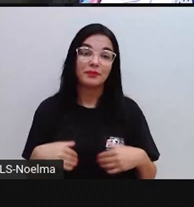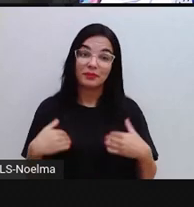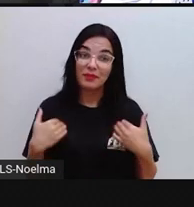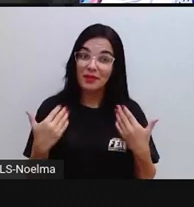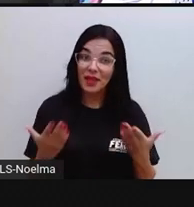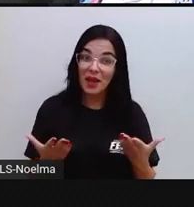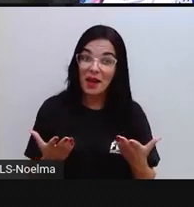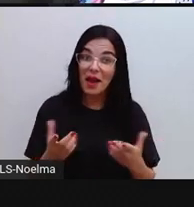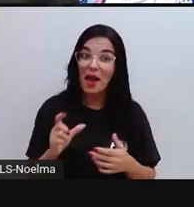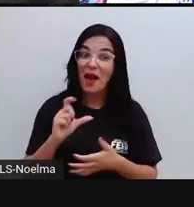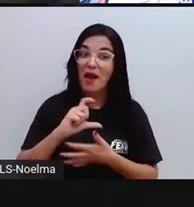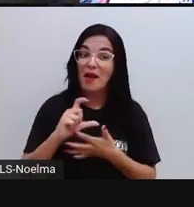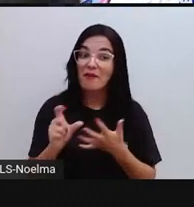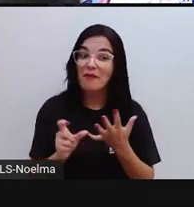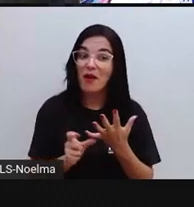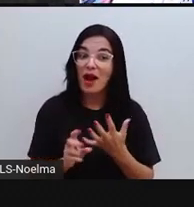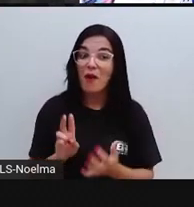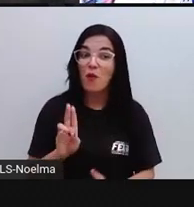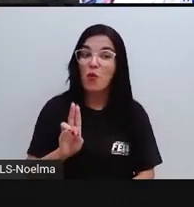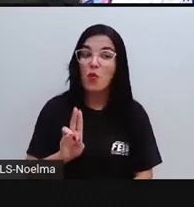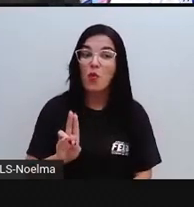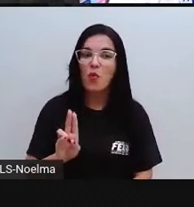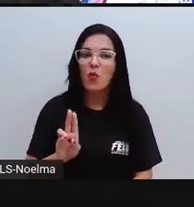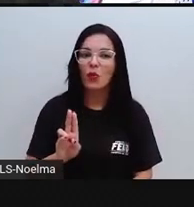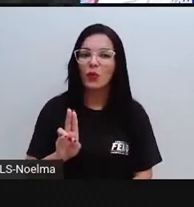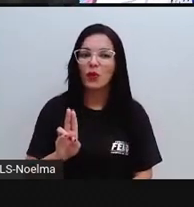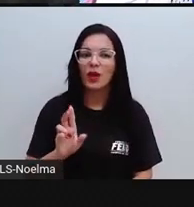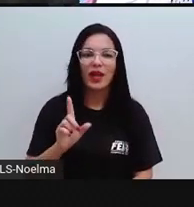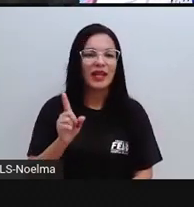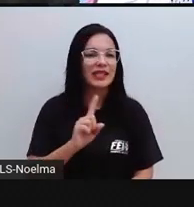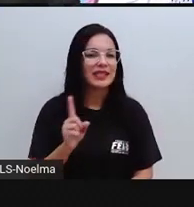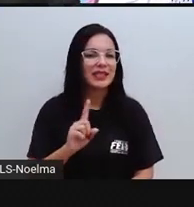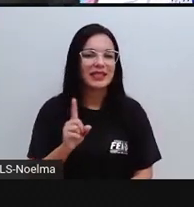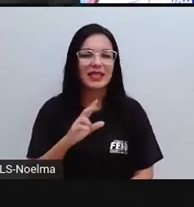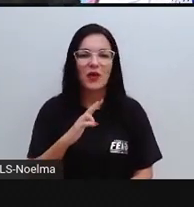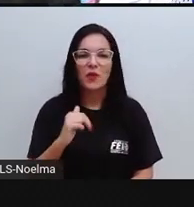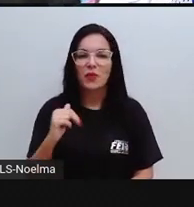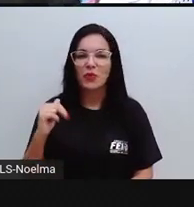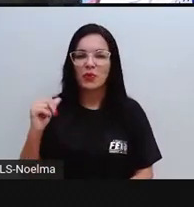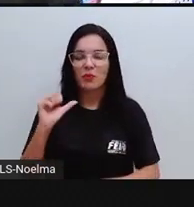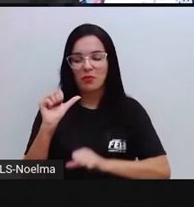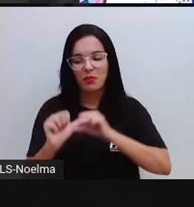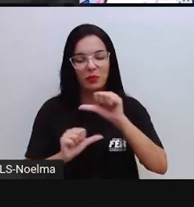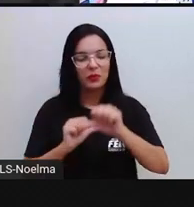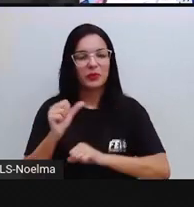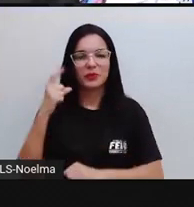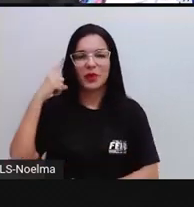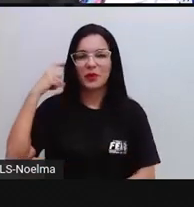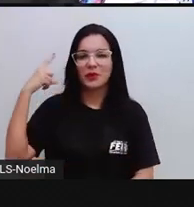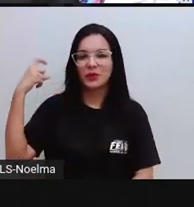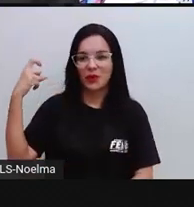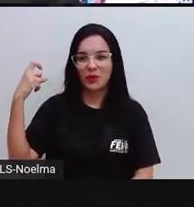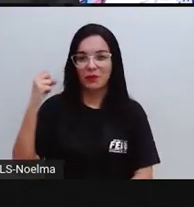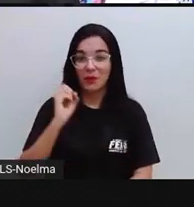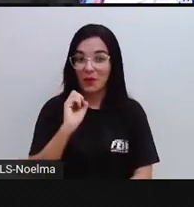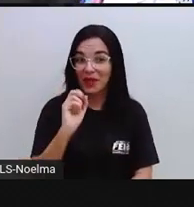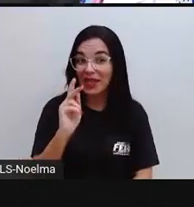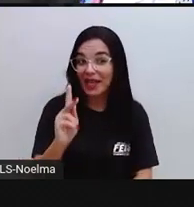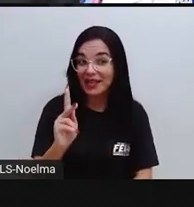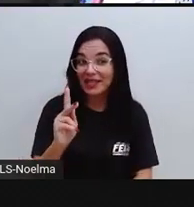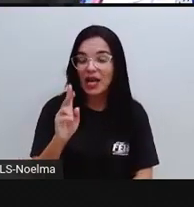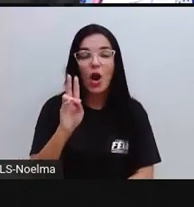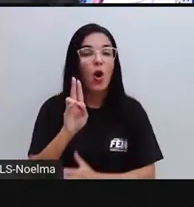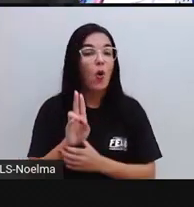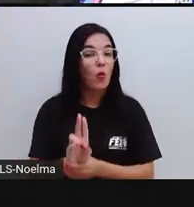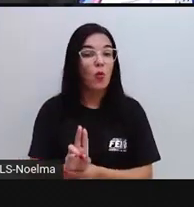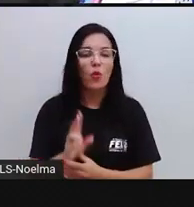temos ali, ó, a nossa vogal U, que é uma vogal também forte que não muda o som, tá? O som de U